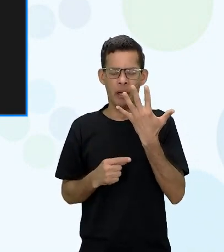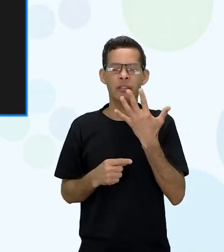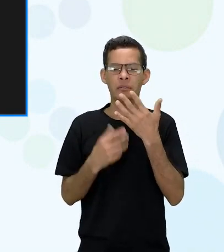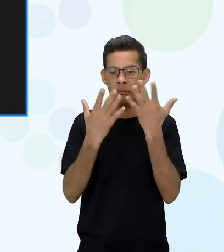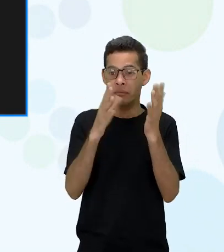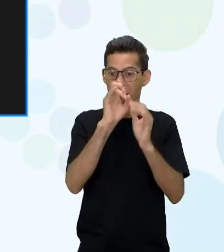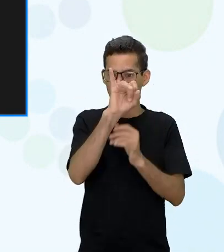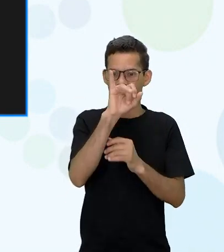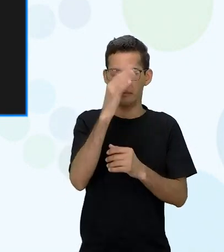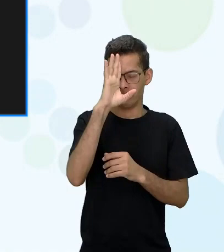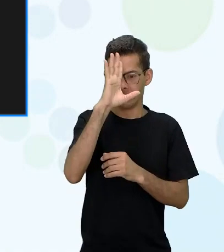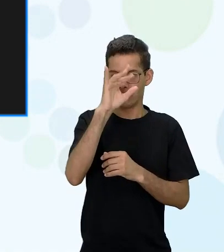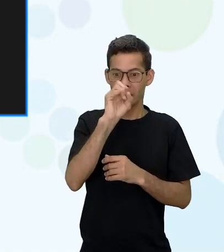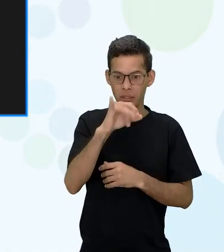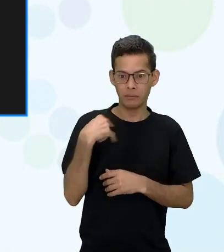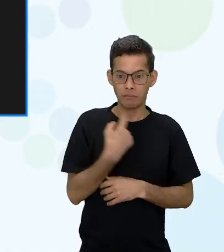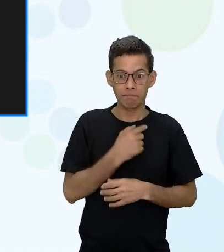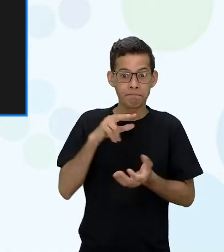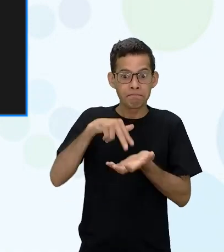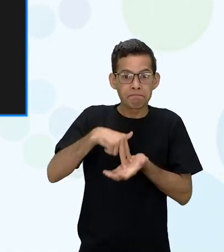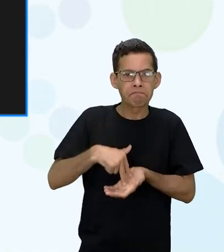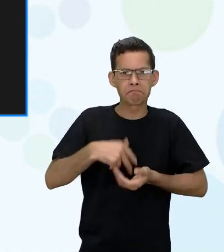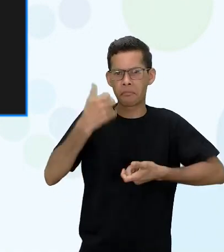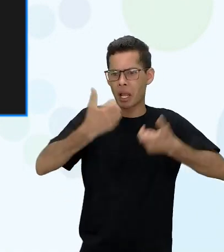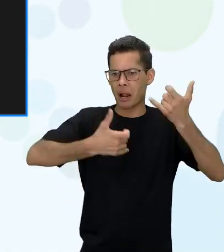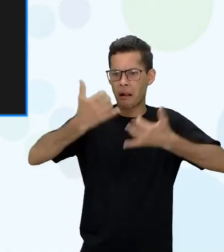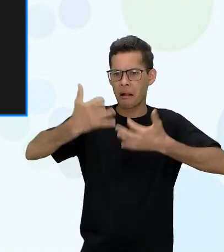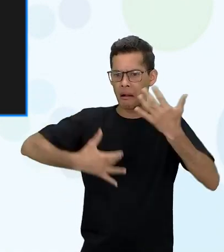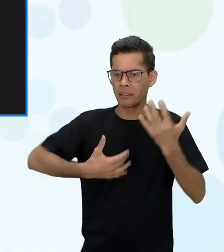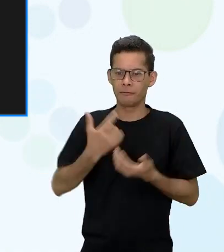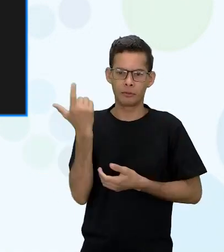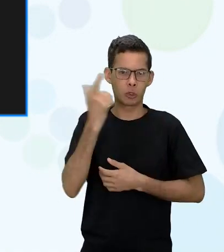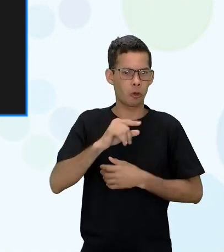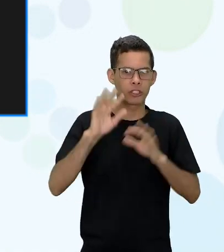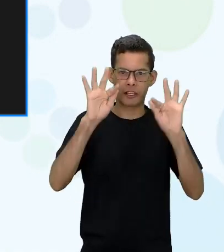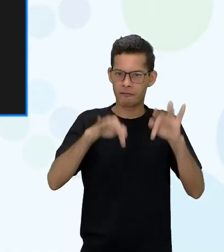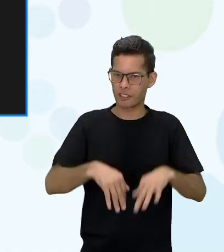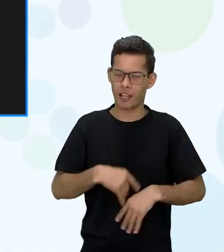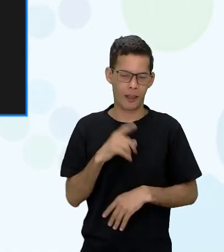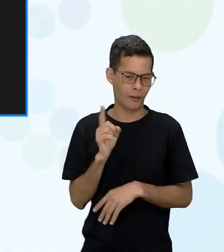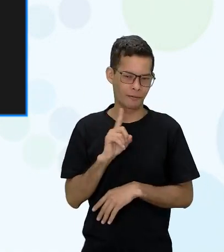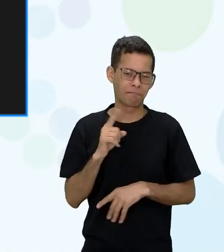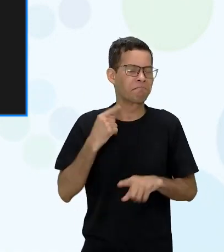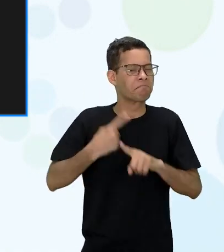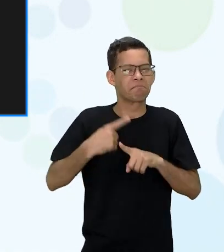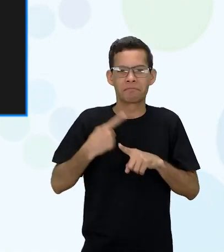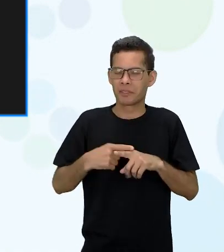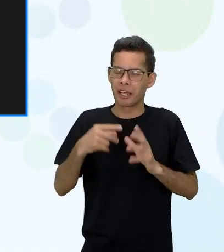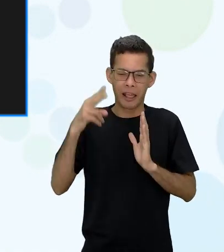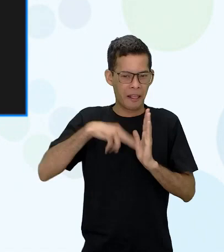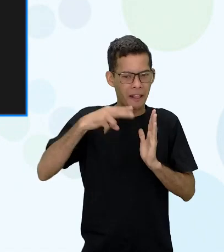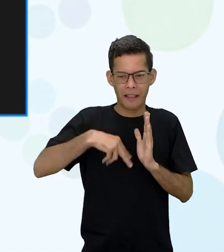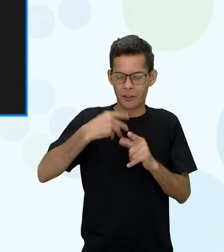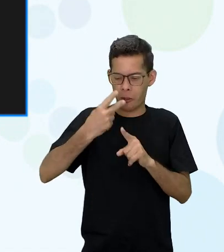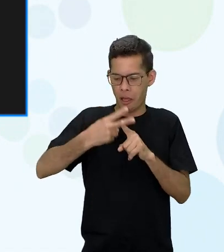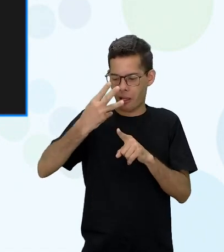gente ficaria assim horas e não conseguiria esgotar realmente tudo duas, três leituras